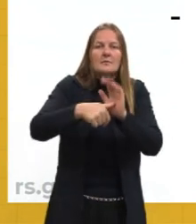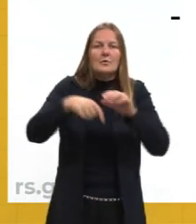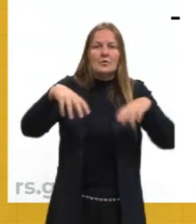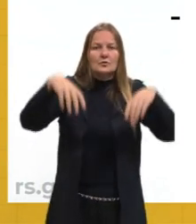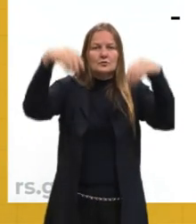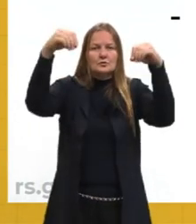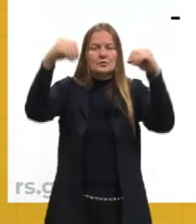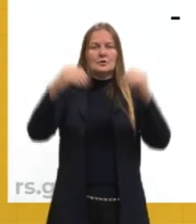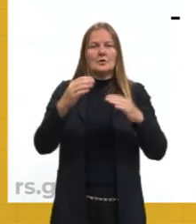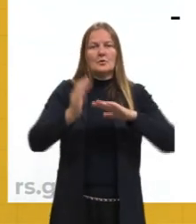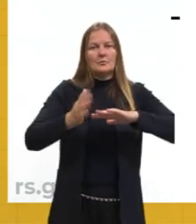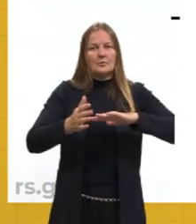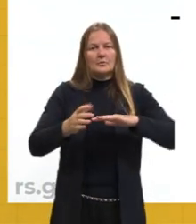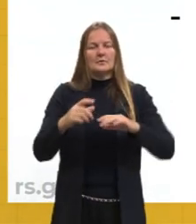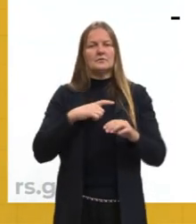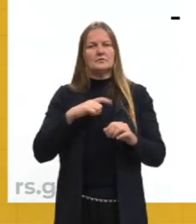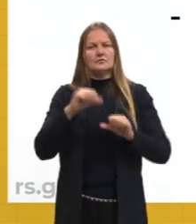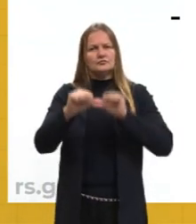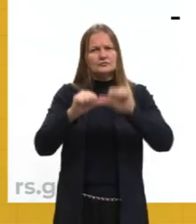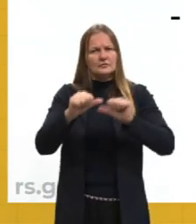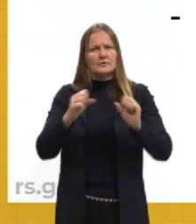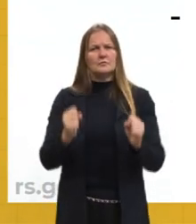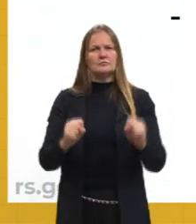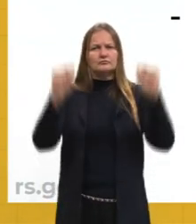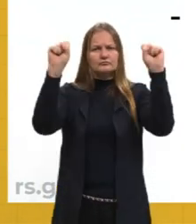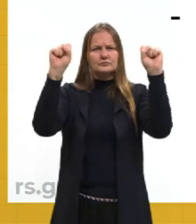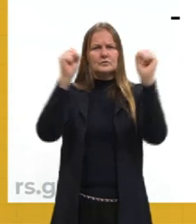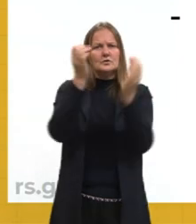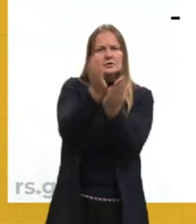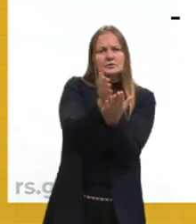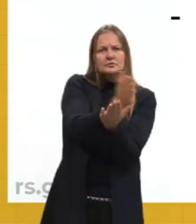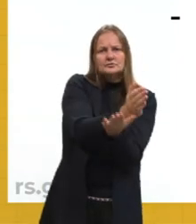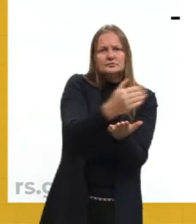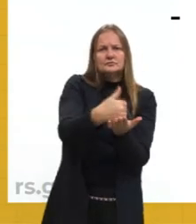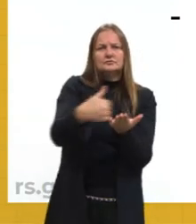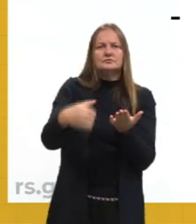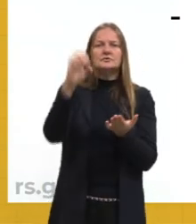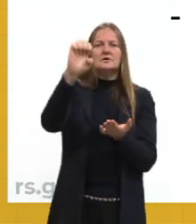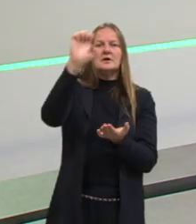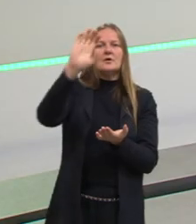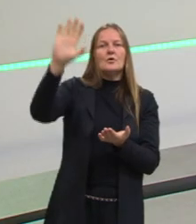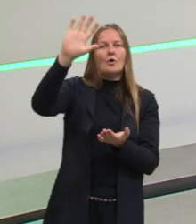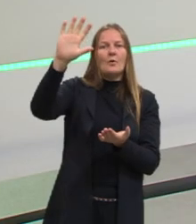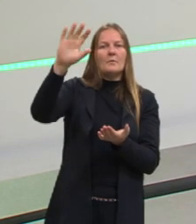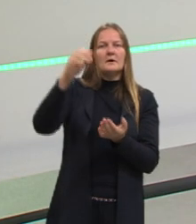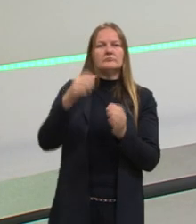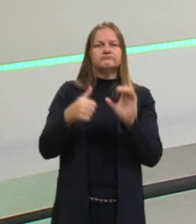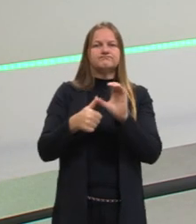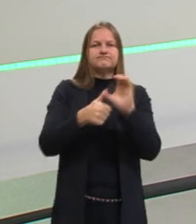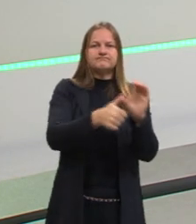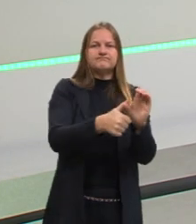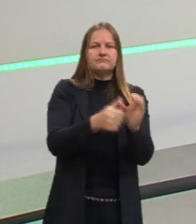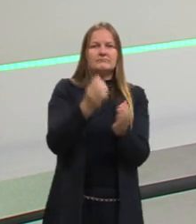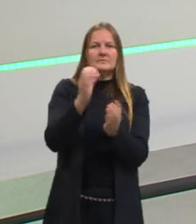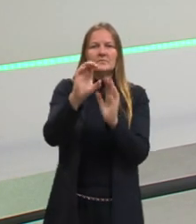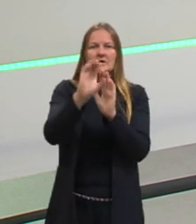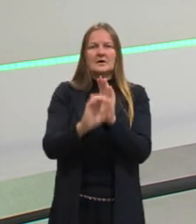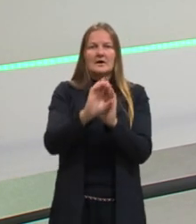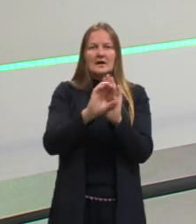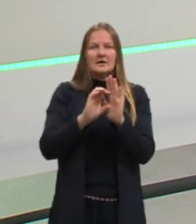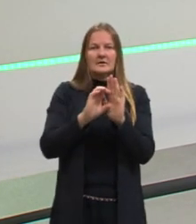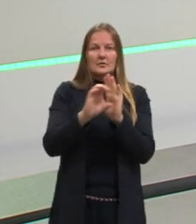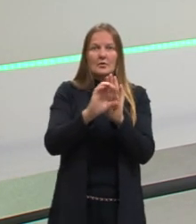Idade Moderna, com a Reforma do Lutero, vai ter uma divisão da Europa Cristã, entre católicos e